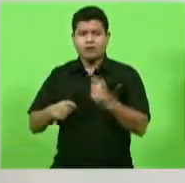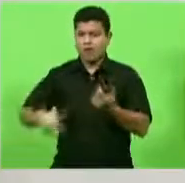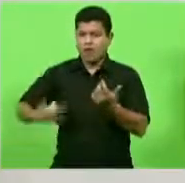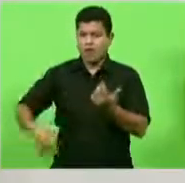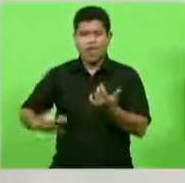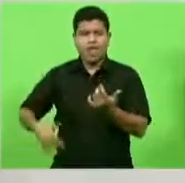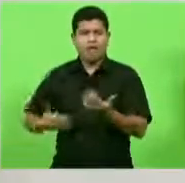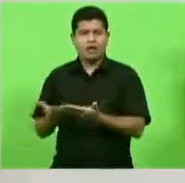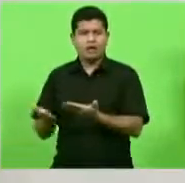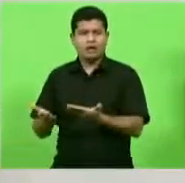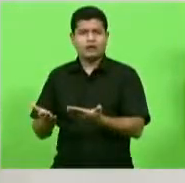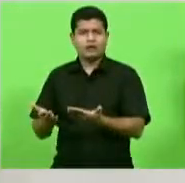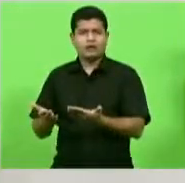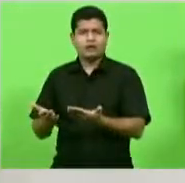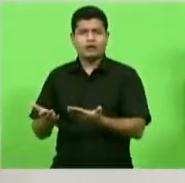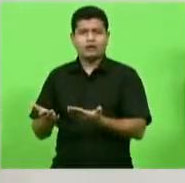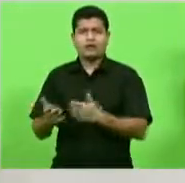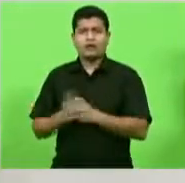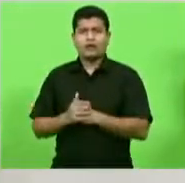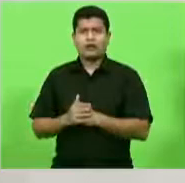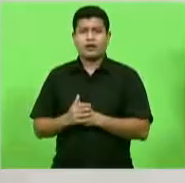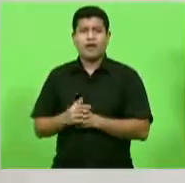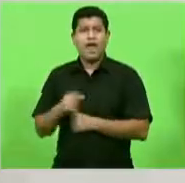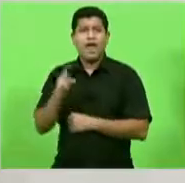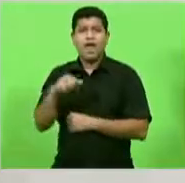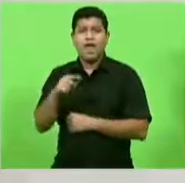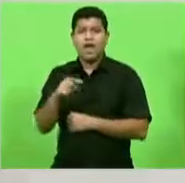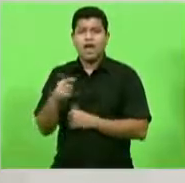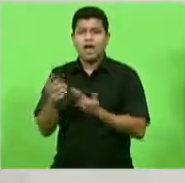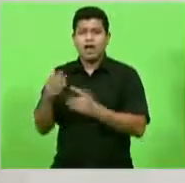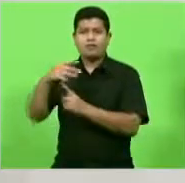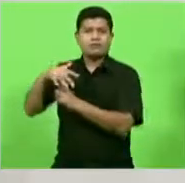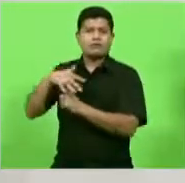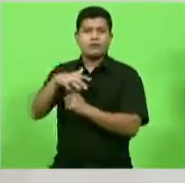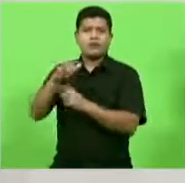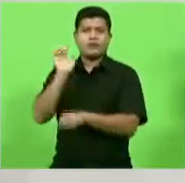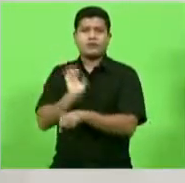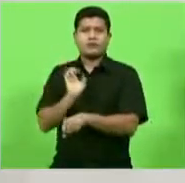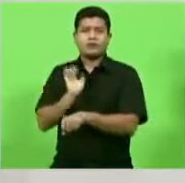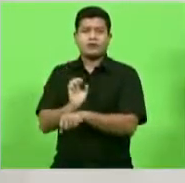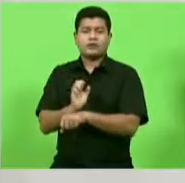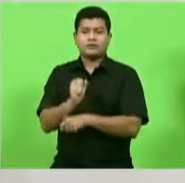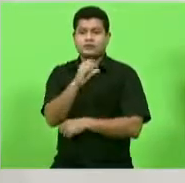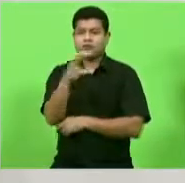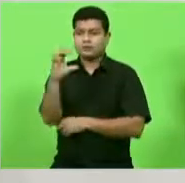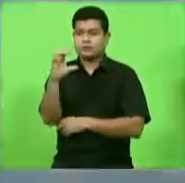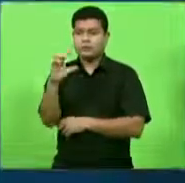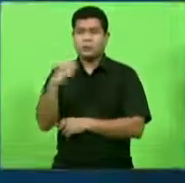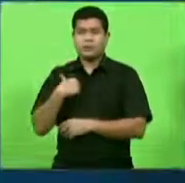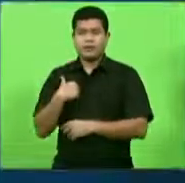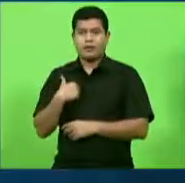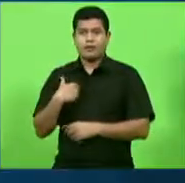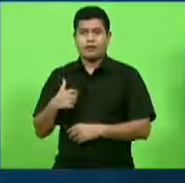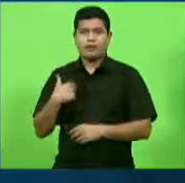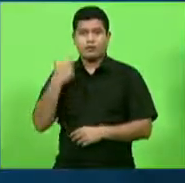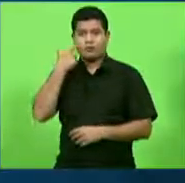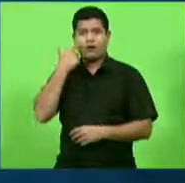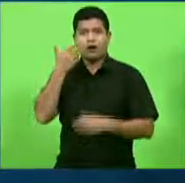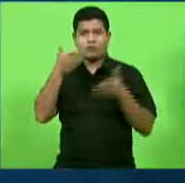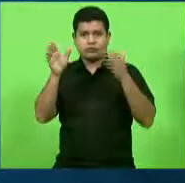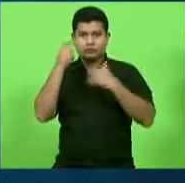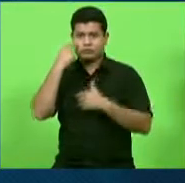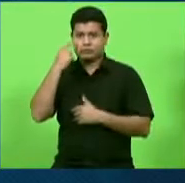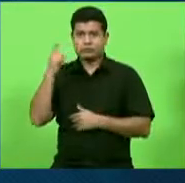é pescaria de peixinho no barril. Essas são as feiras do Estado de Santa Catarina. A próxima ali, por gentileza, Interplast em